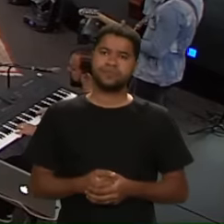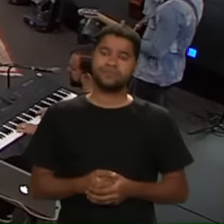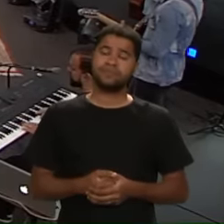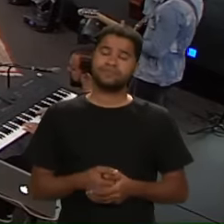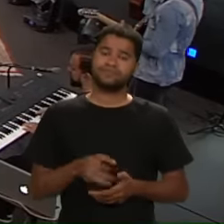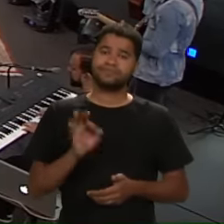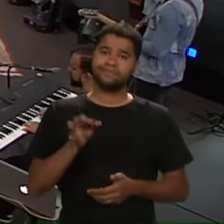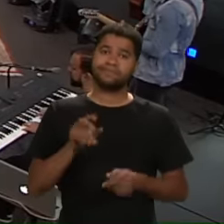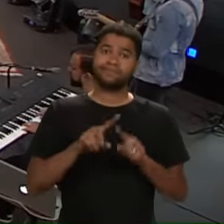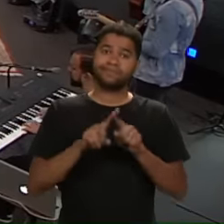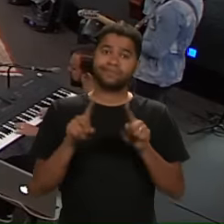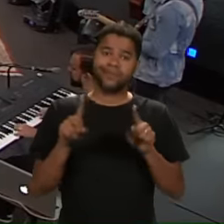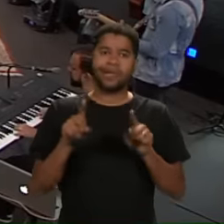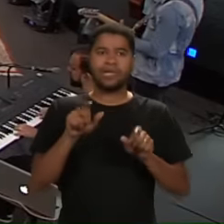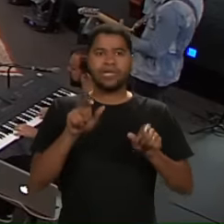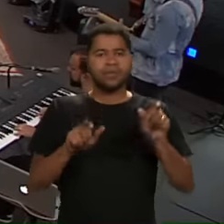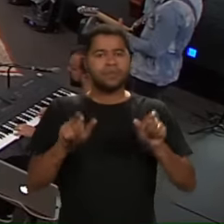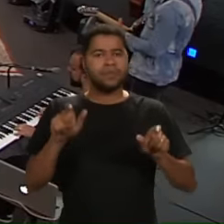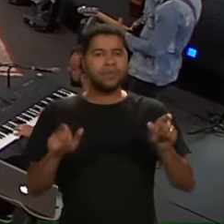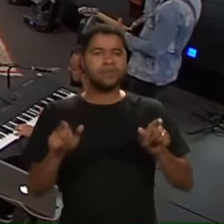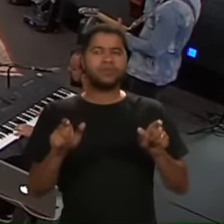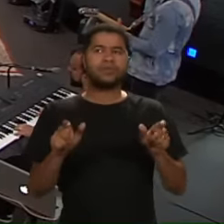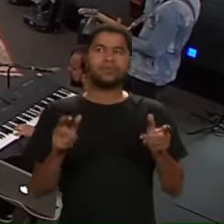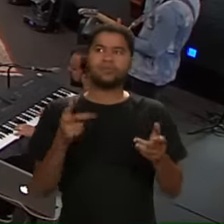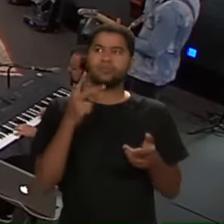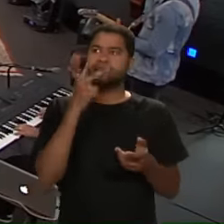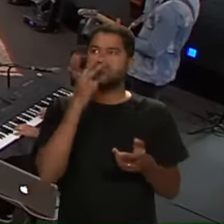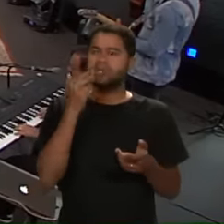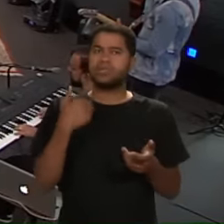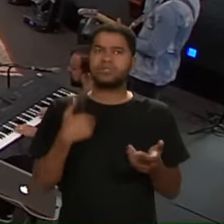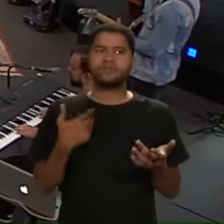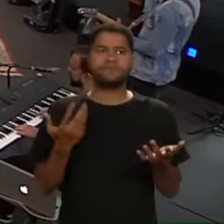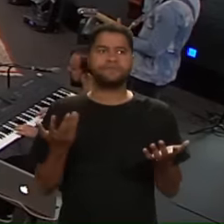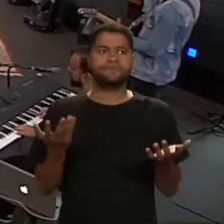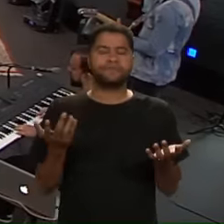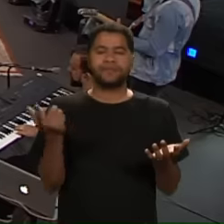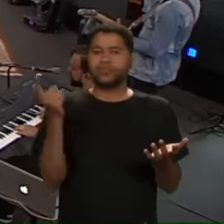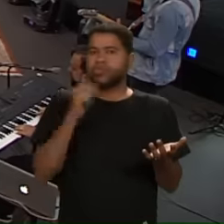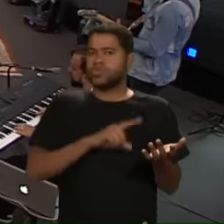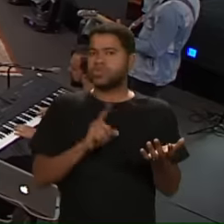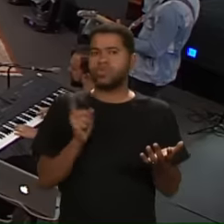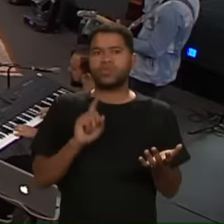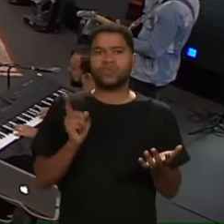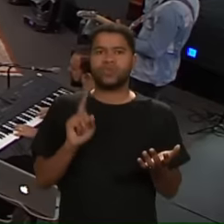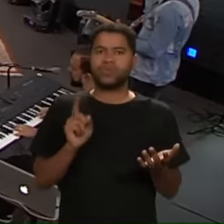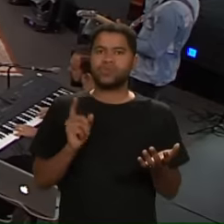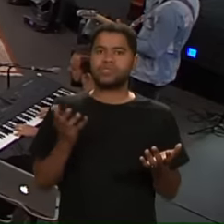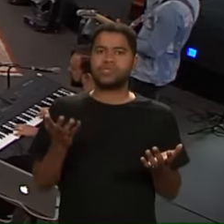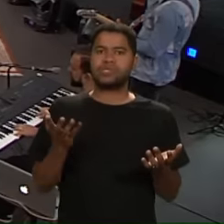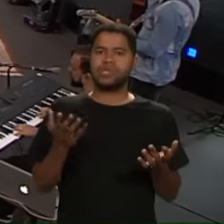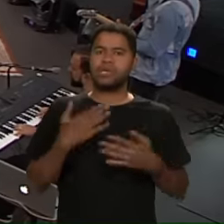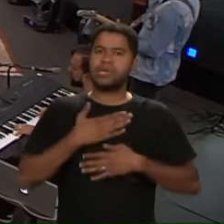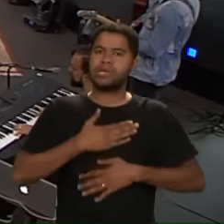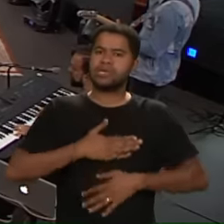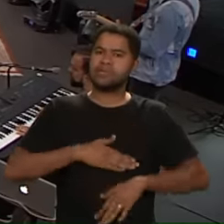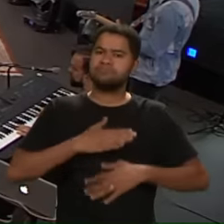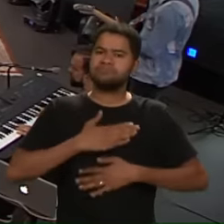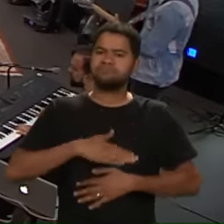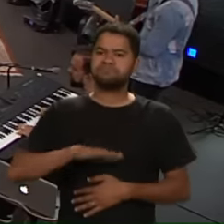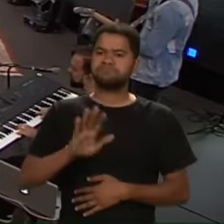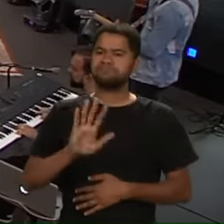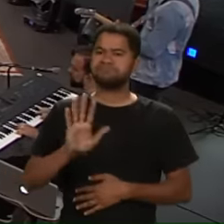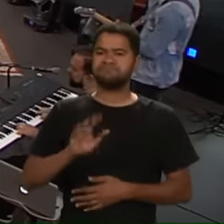Temos Mas tem gente Que o limite Dele Ele não consegue Descansar